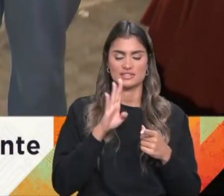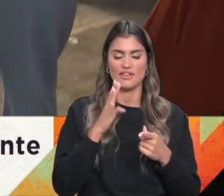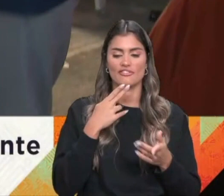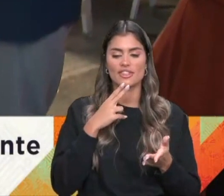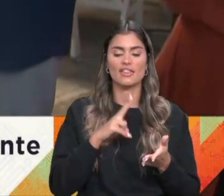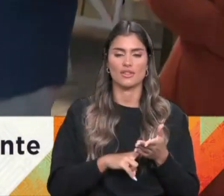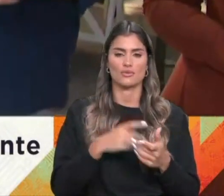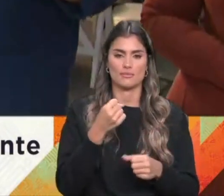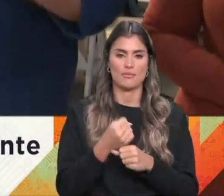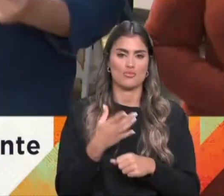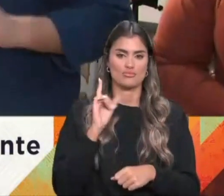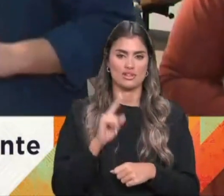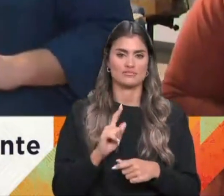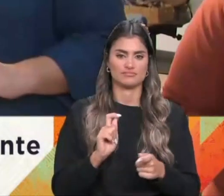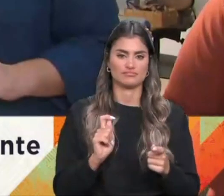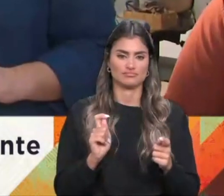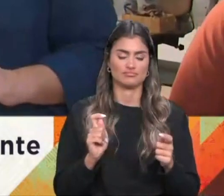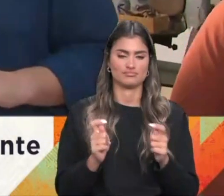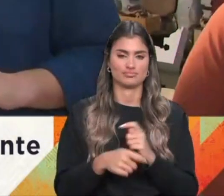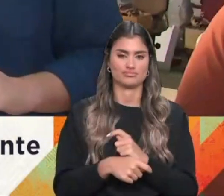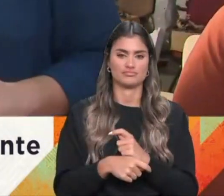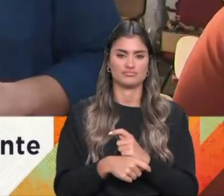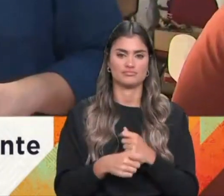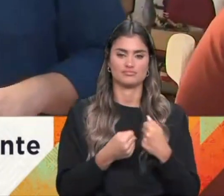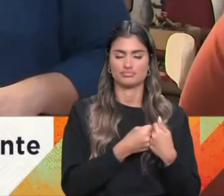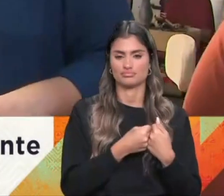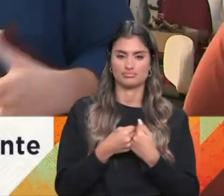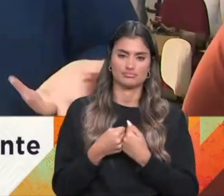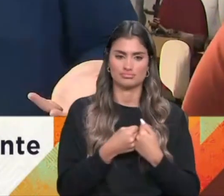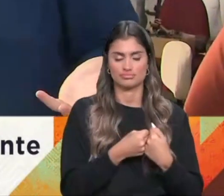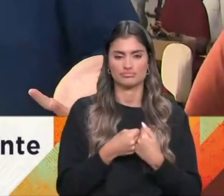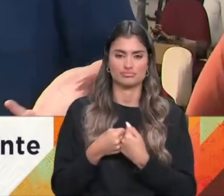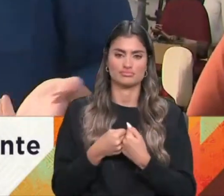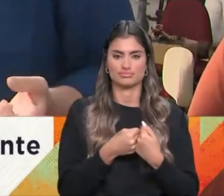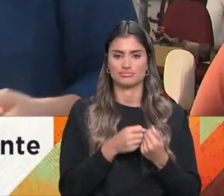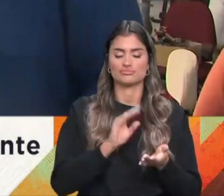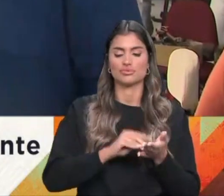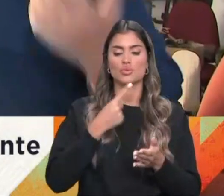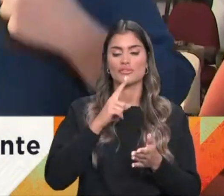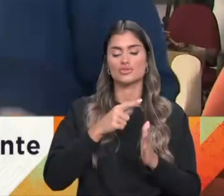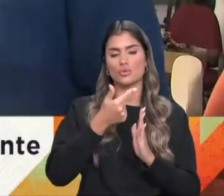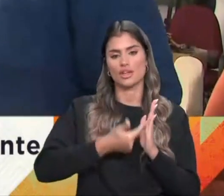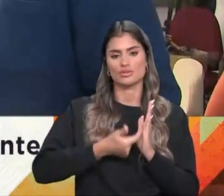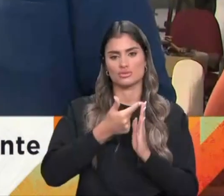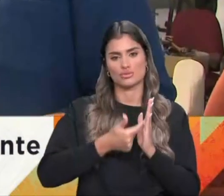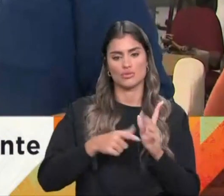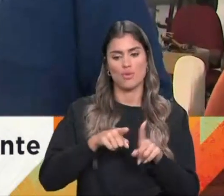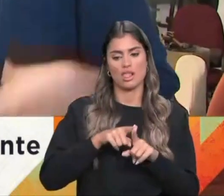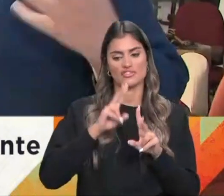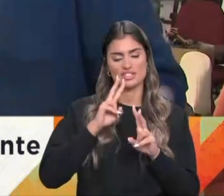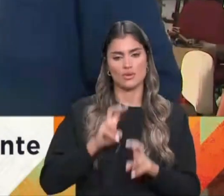papel muito importante na revolta e na batalha em si. Reescrever o texto foi um trabalho de investigação